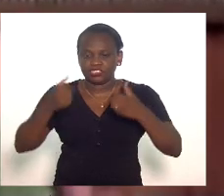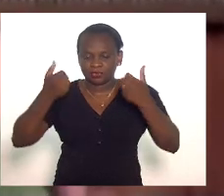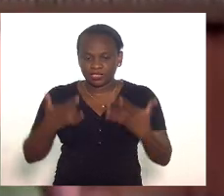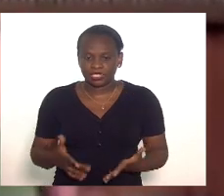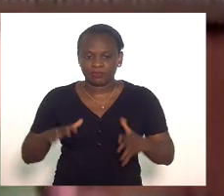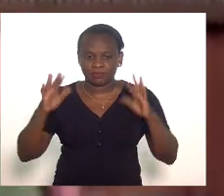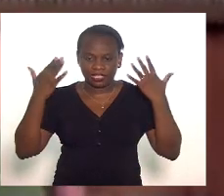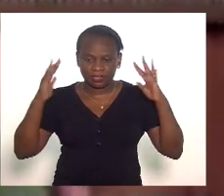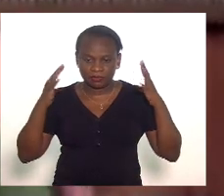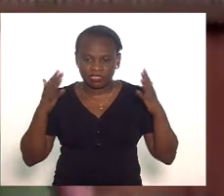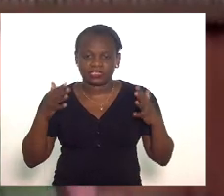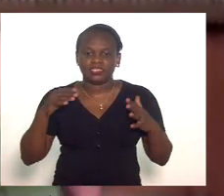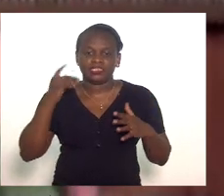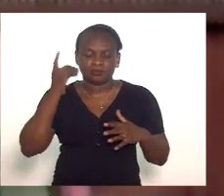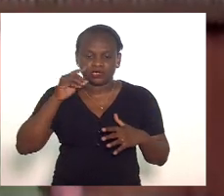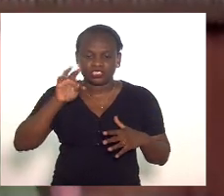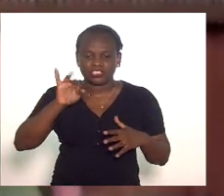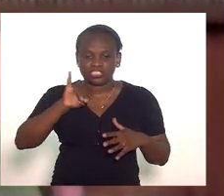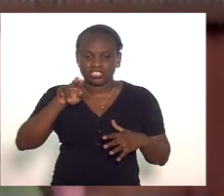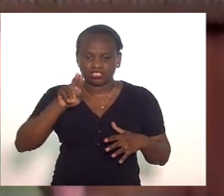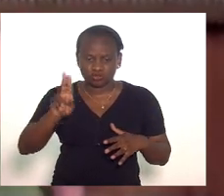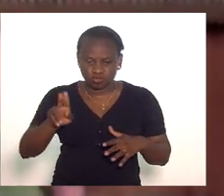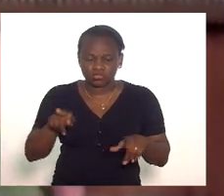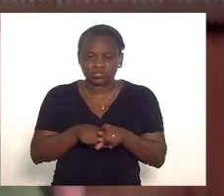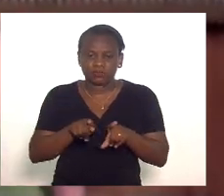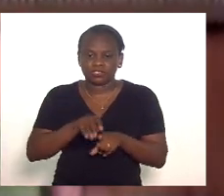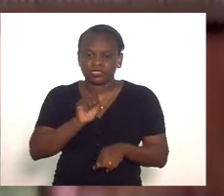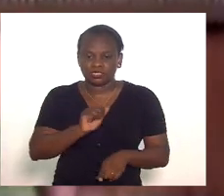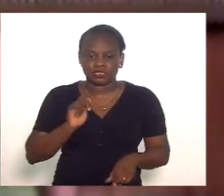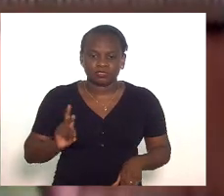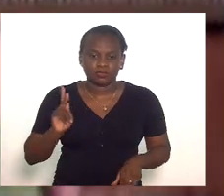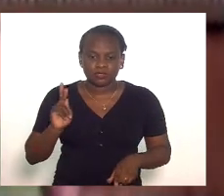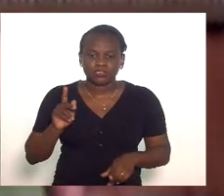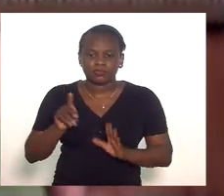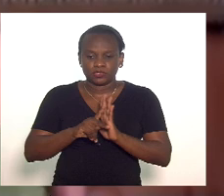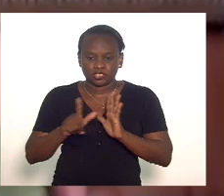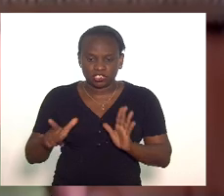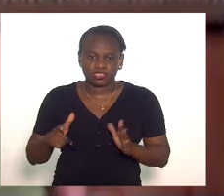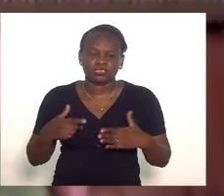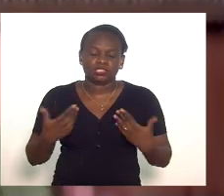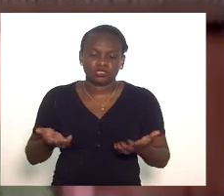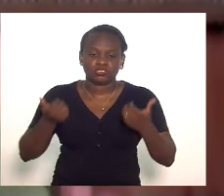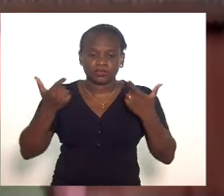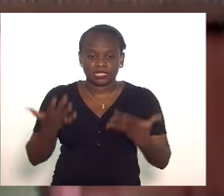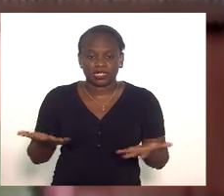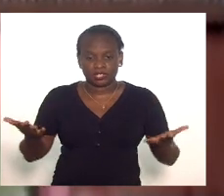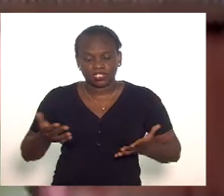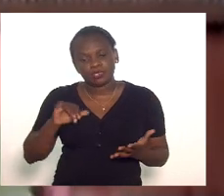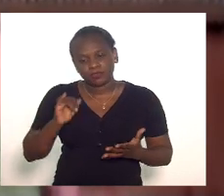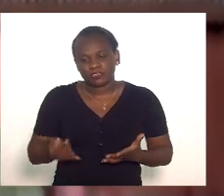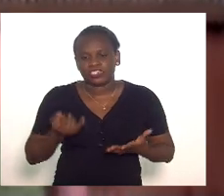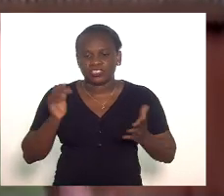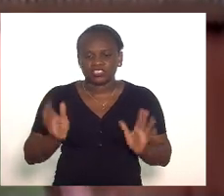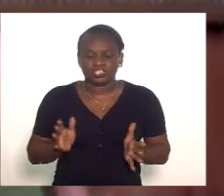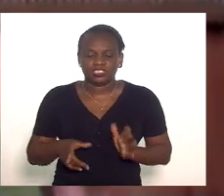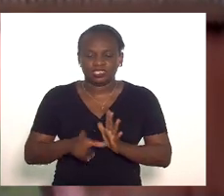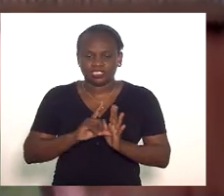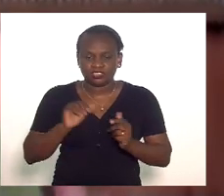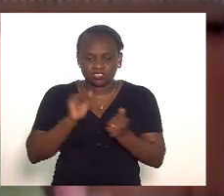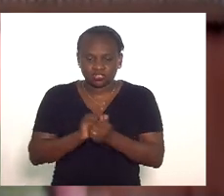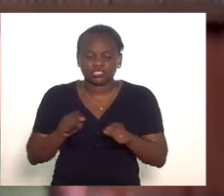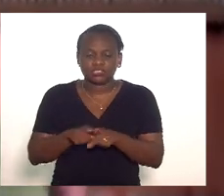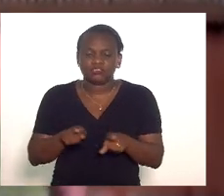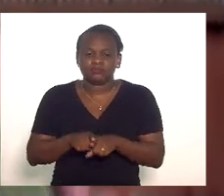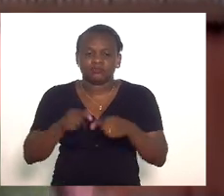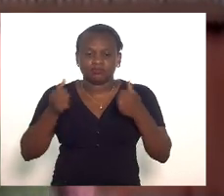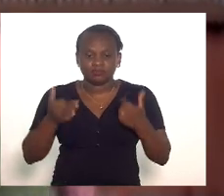parabenizar a deputada Tia Ju e o deputado Alexandre Kinoploch pelos projetos como ia declarar agora aproveitei para fazer isso junto e